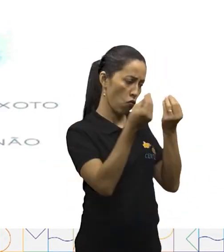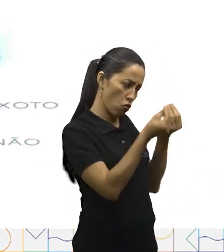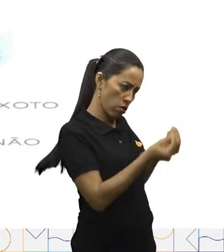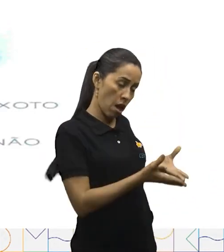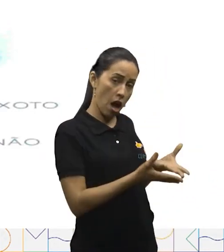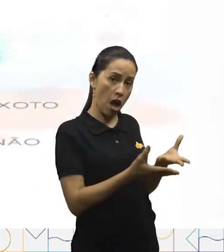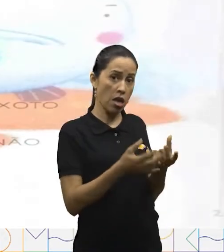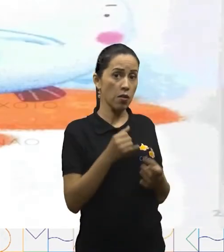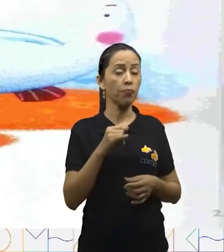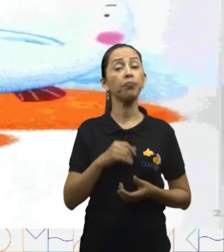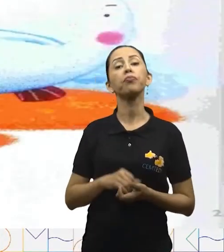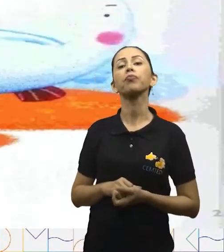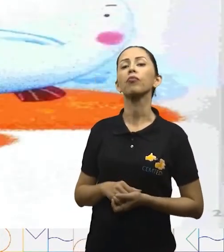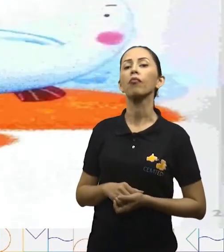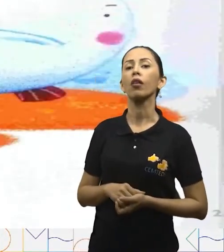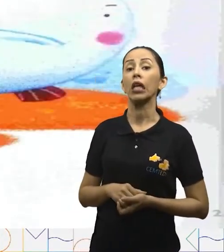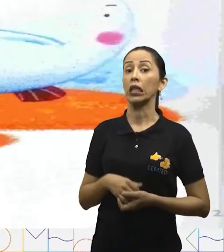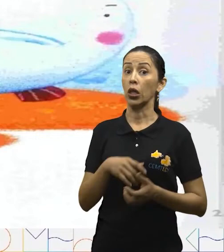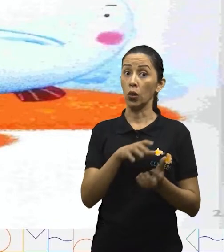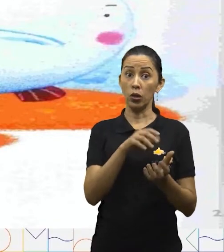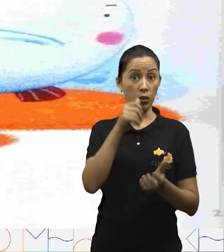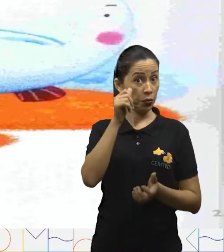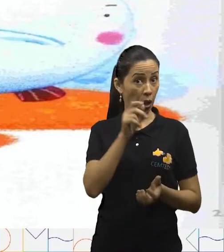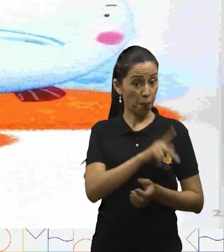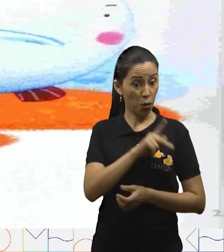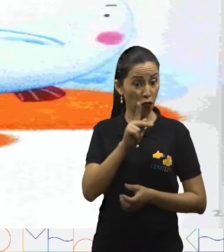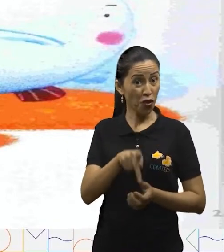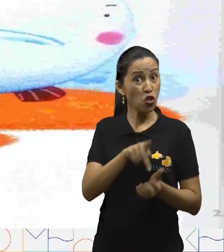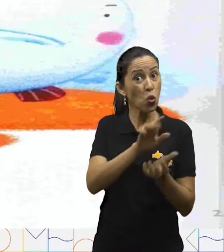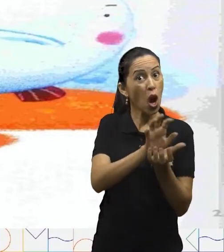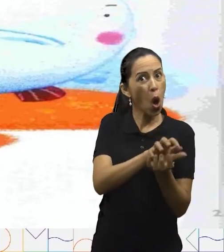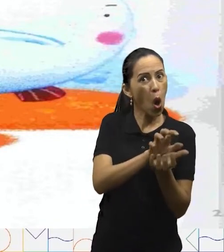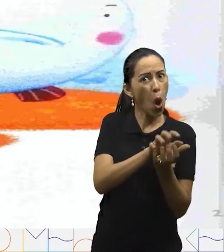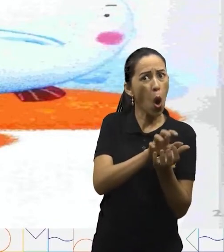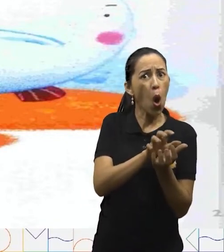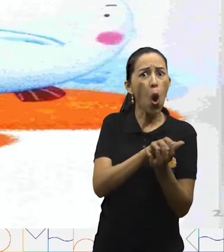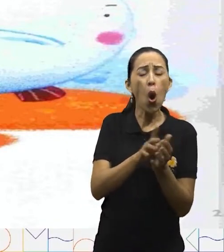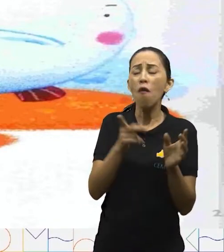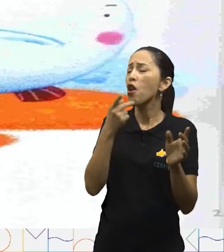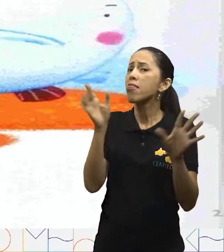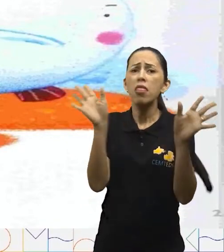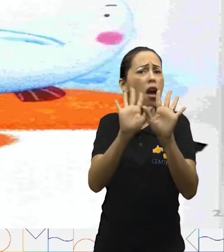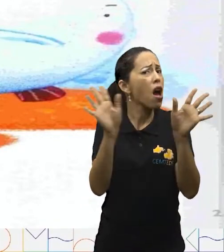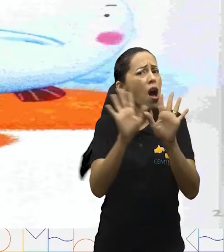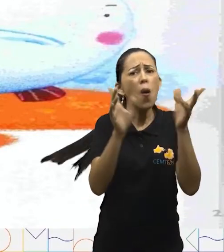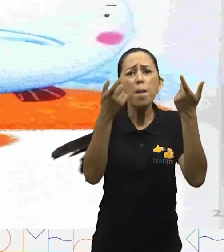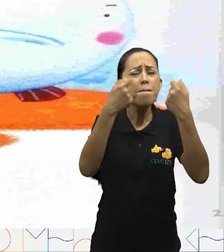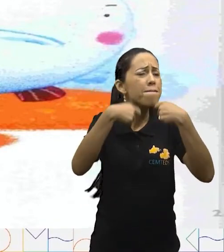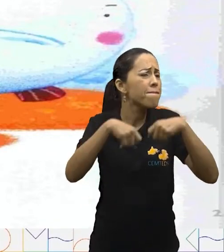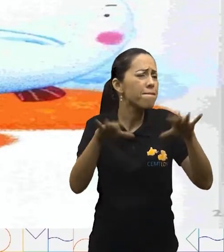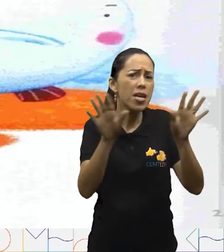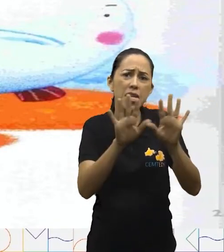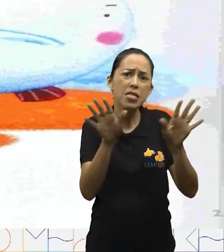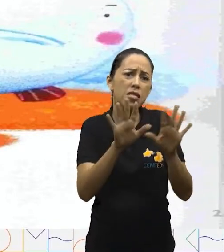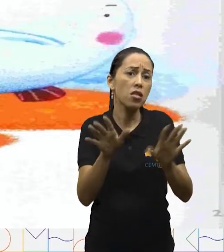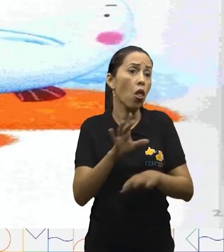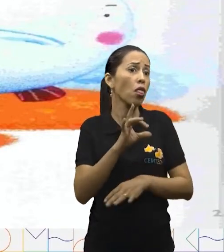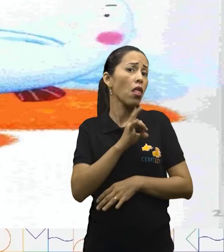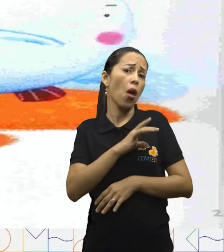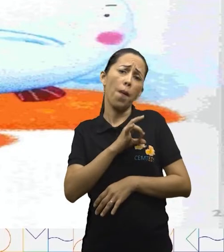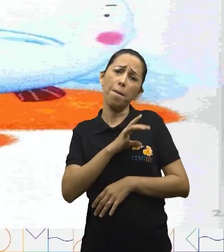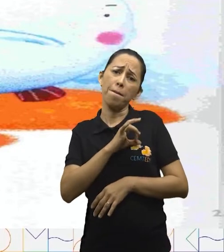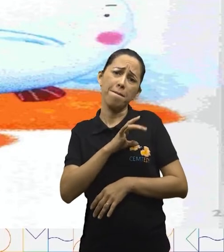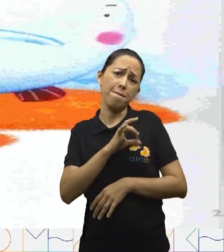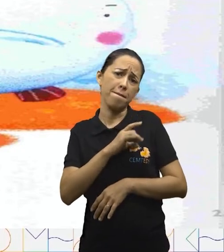pai dele. Dona Ostra empalideceu. Ai, não vai não. Eu tenho tanto medo de